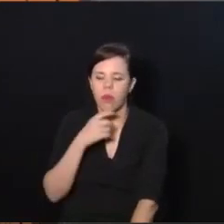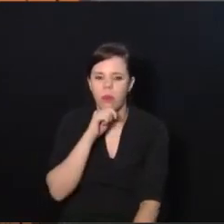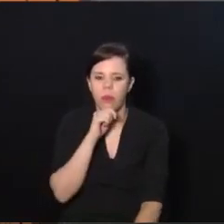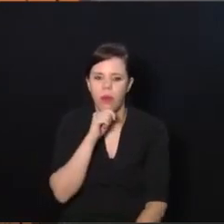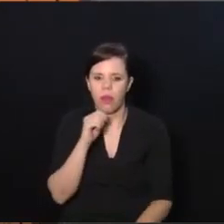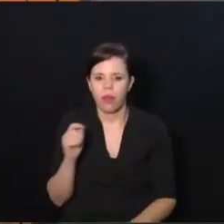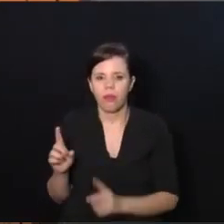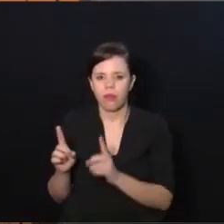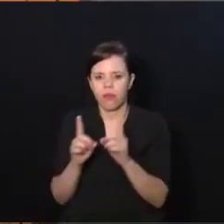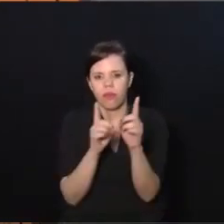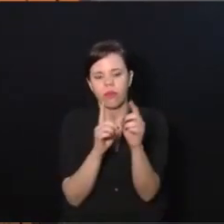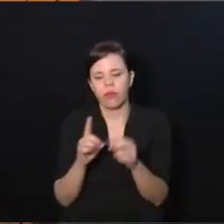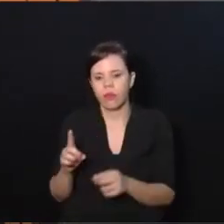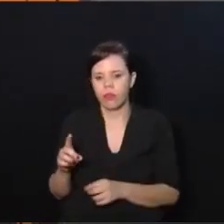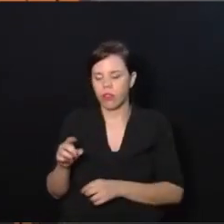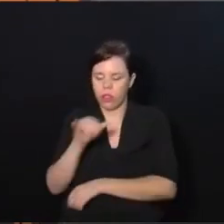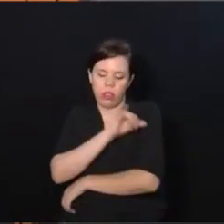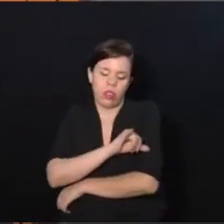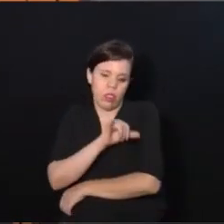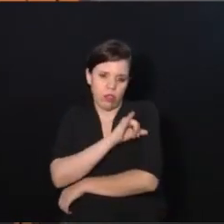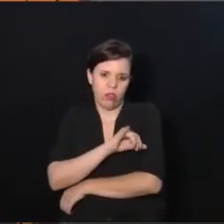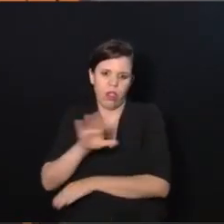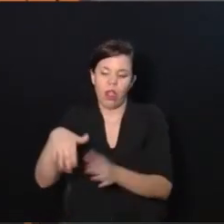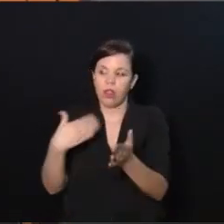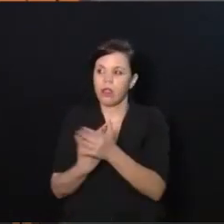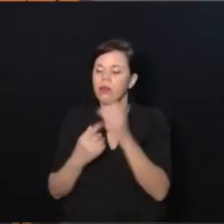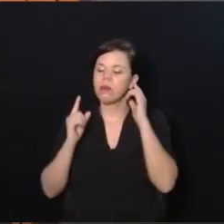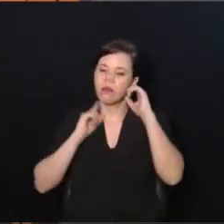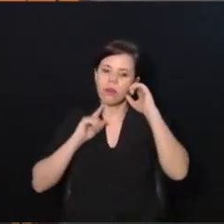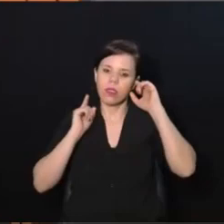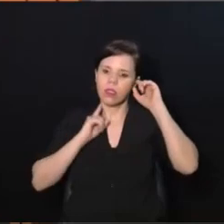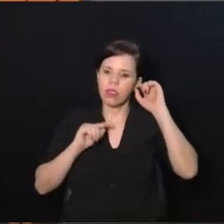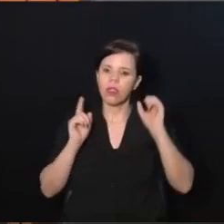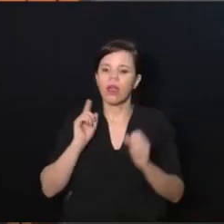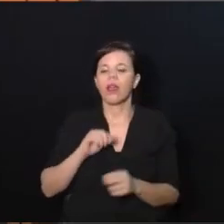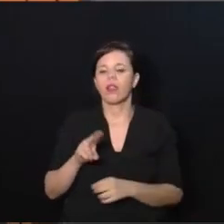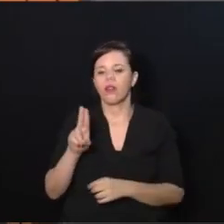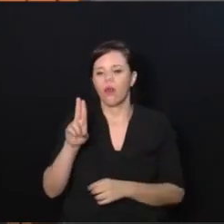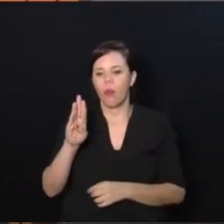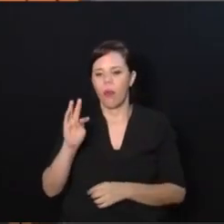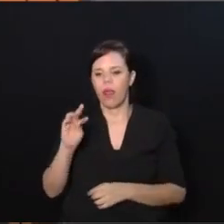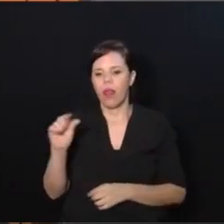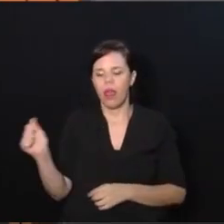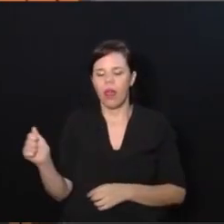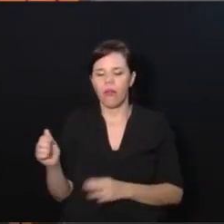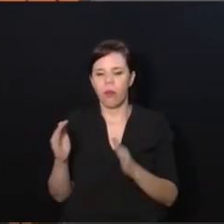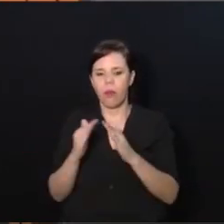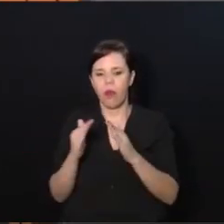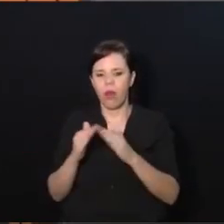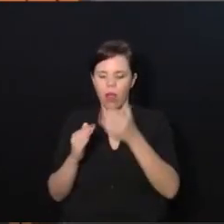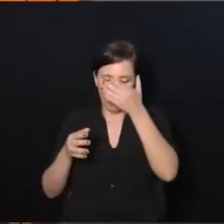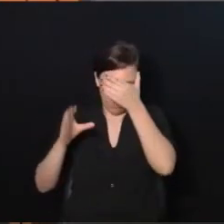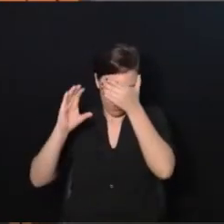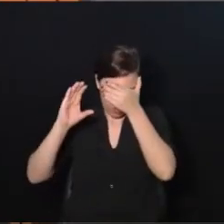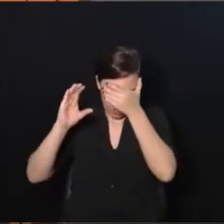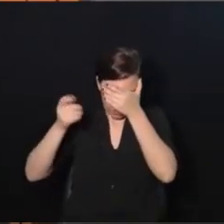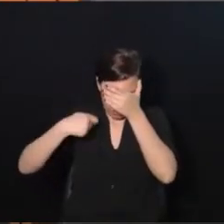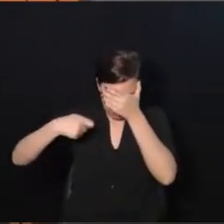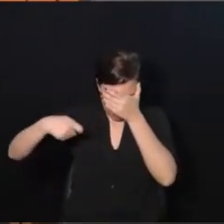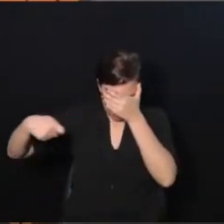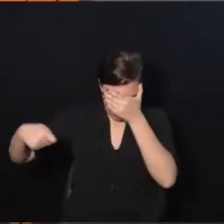fomos de Campos do interior do Rio de Janeiro até Uberaba, onde morava o Chico Xavier, chegamos cinco horas da manhã na fila